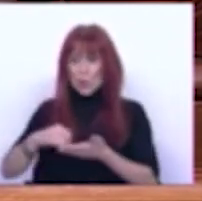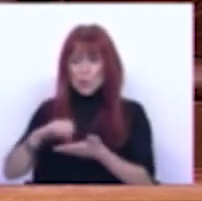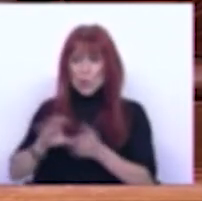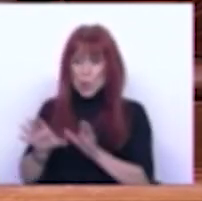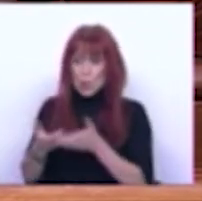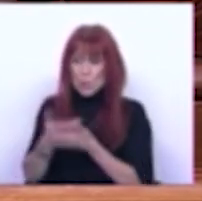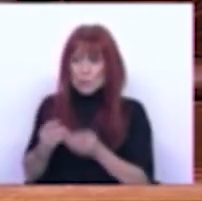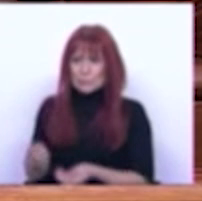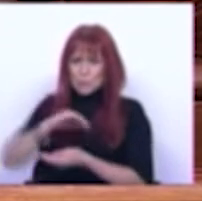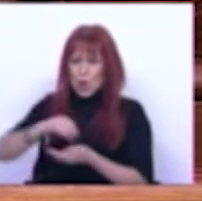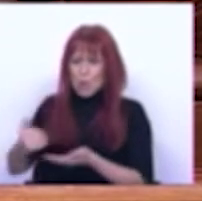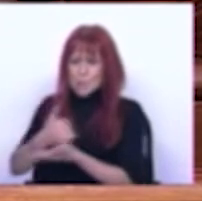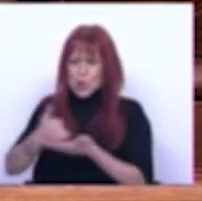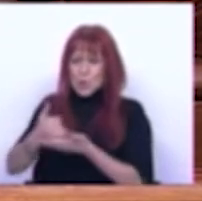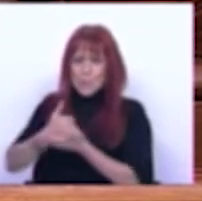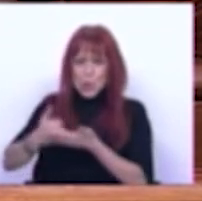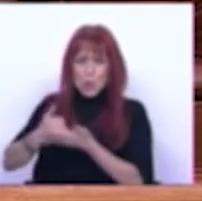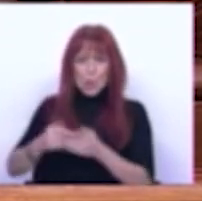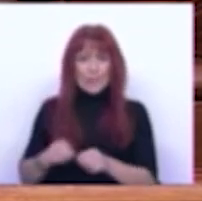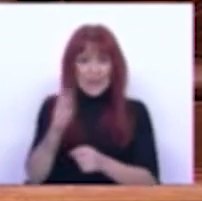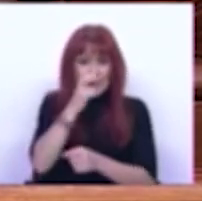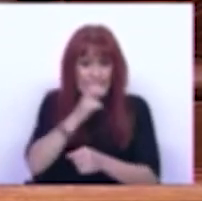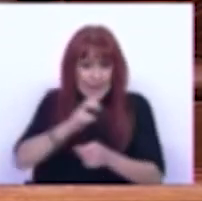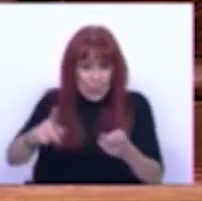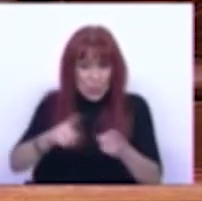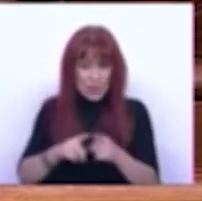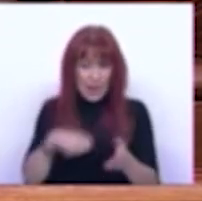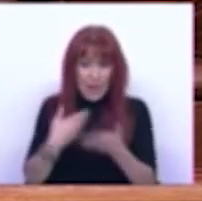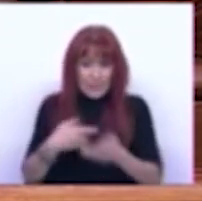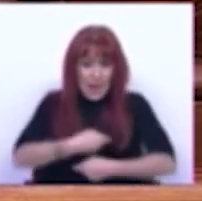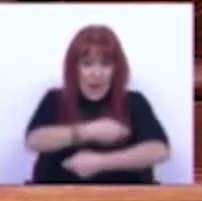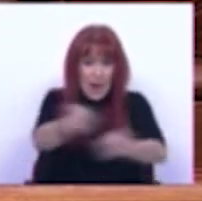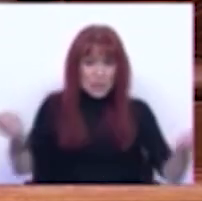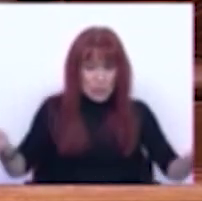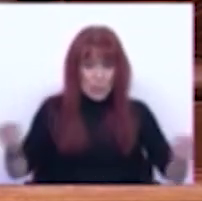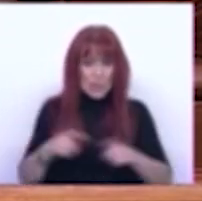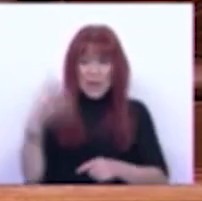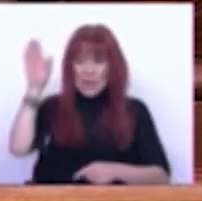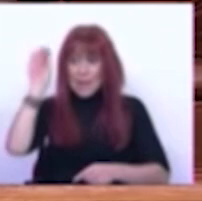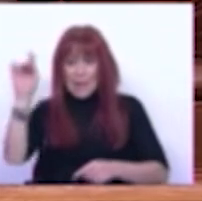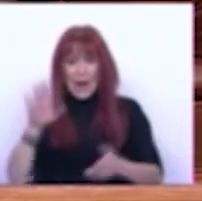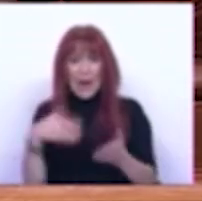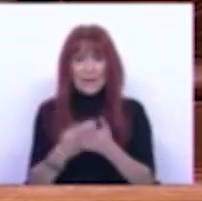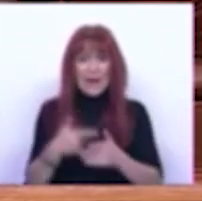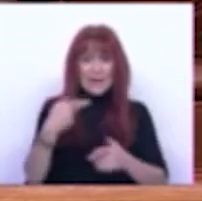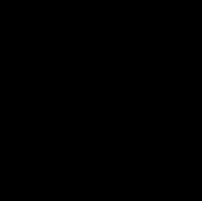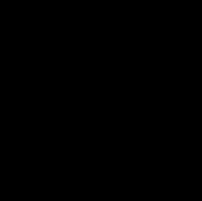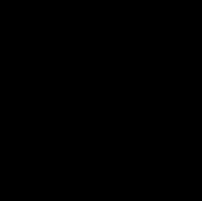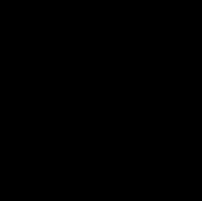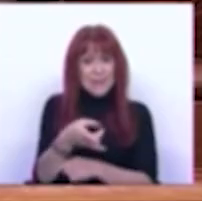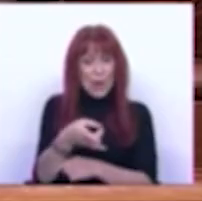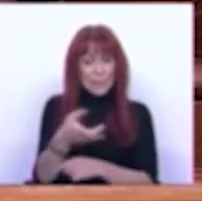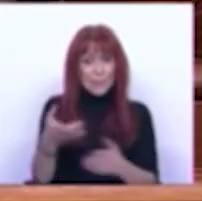económicos estão a alcançar da energia à grande distribuição da banca às telecomunicações